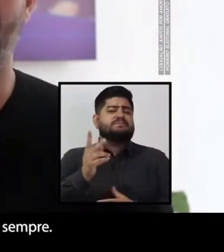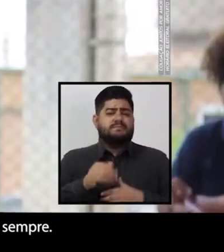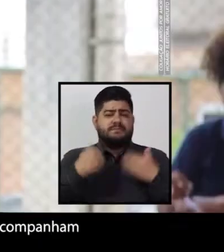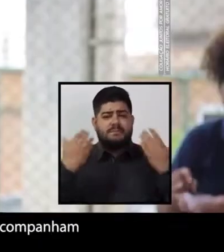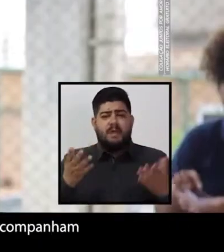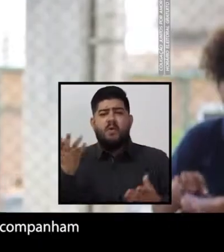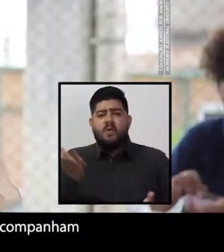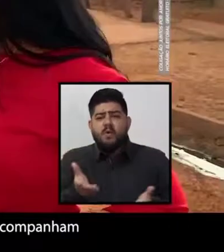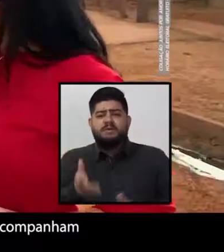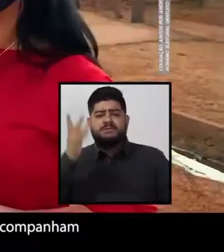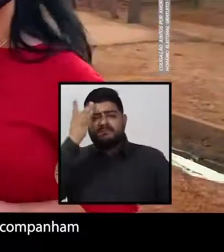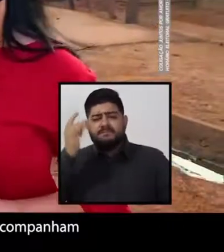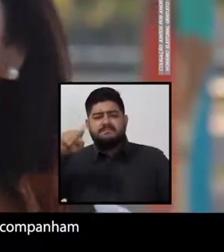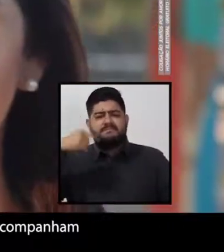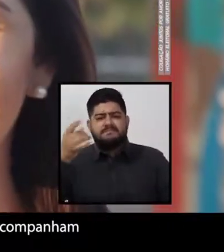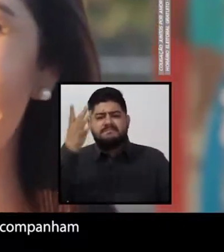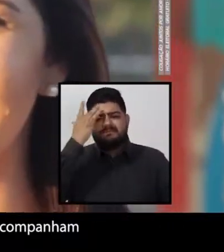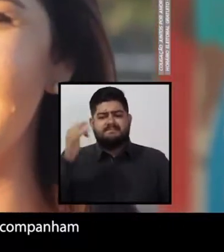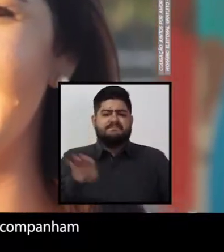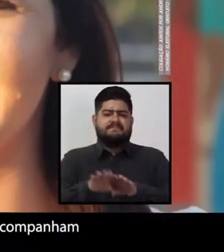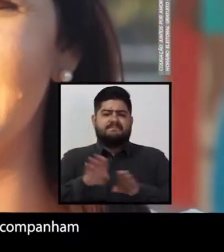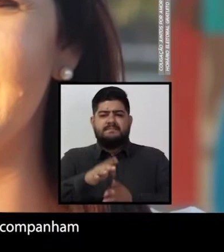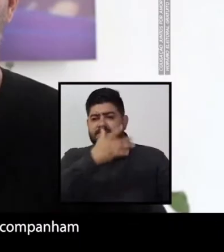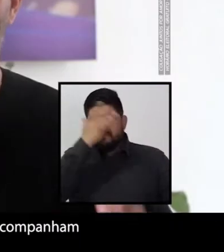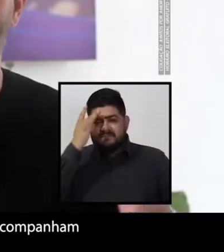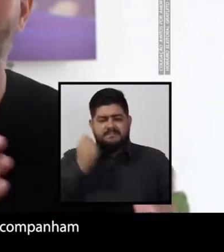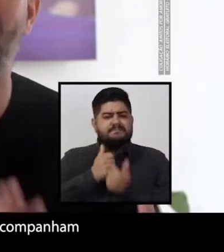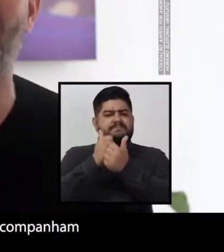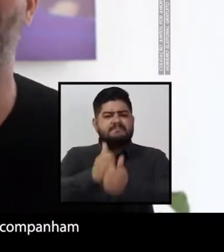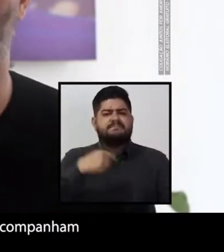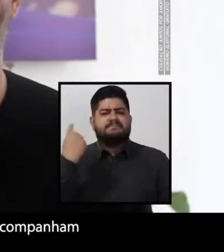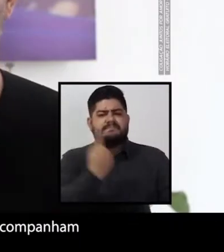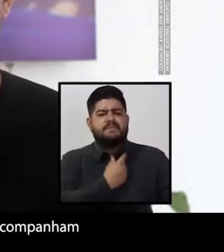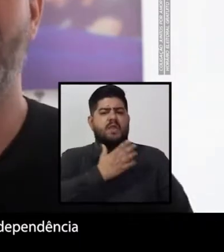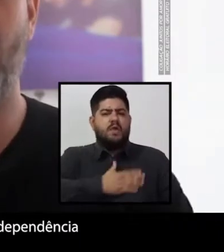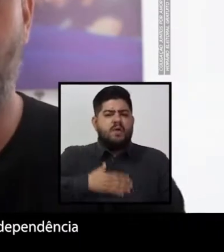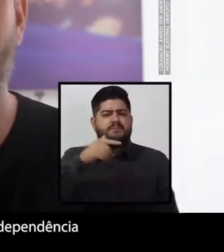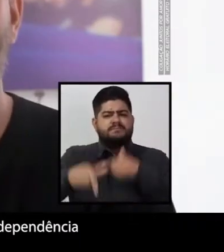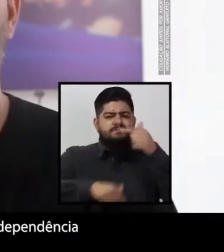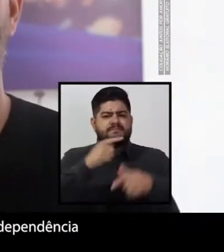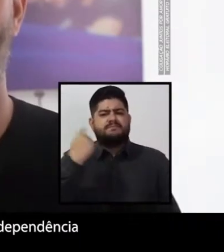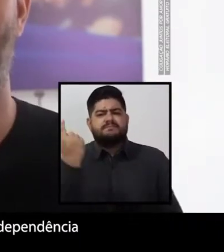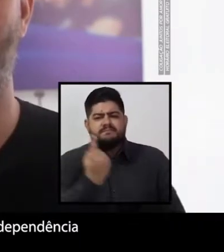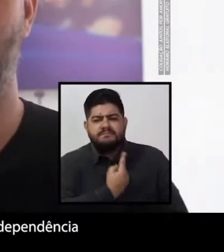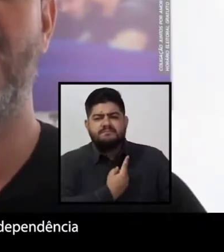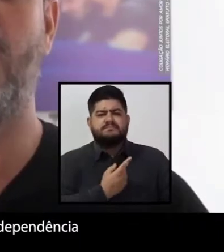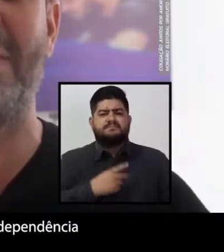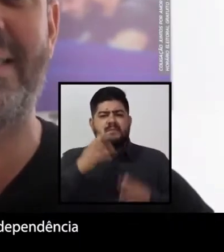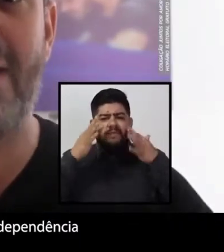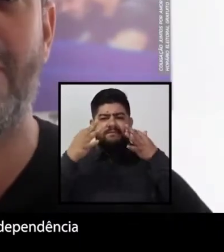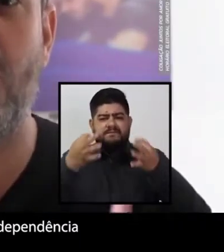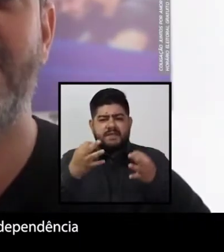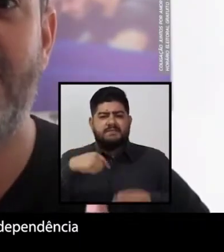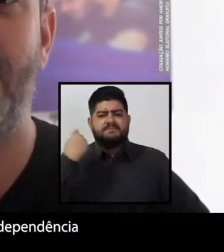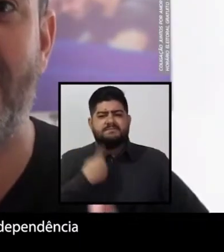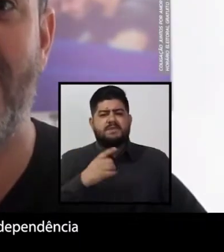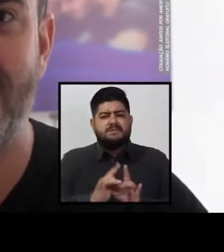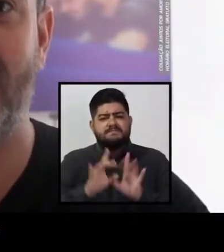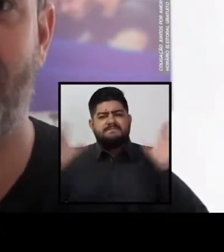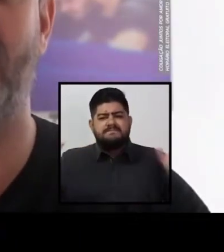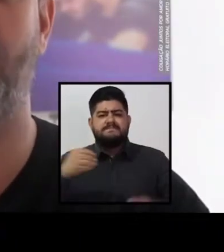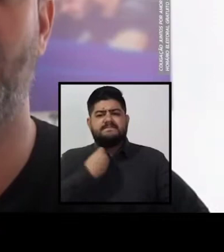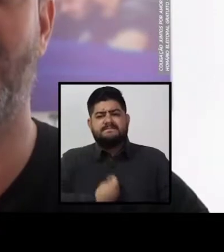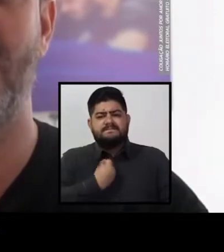todos sempre, hoje, amanhã e depois da manhã. As pessoas que nos acompanham, que gostam do nosso trabalho, que observam a nossa